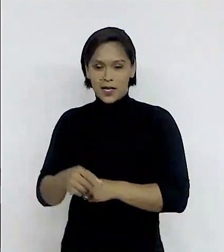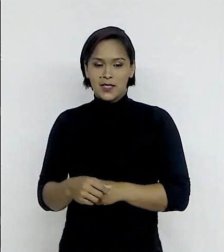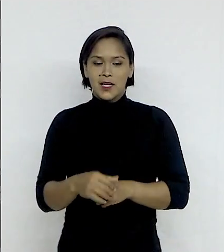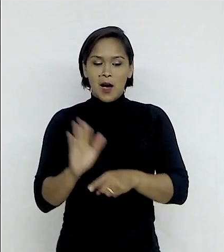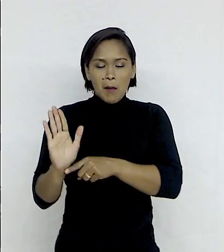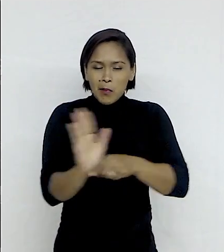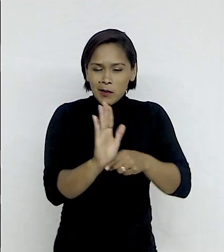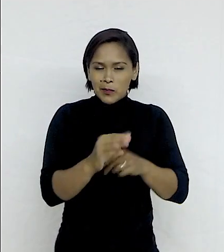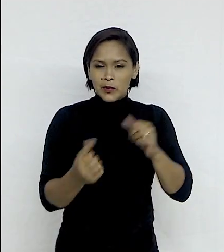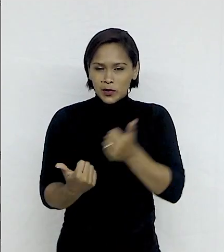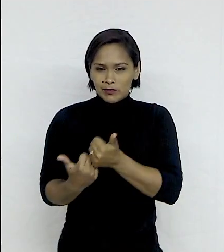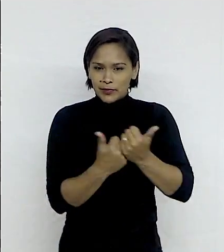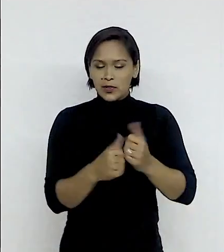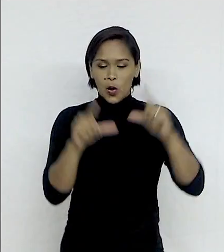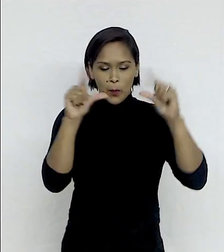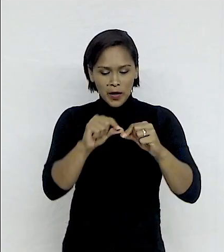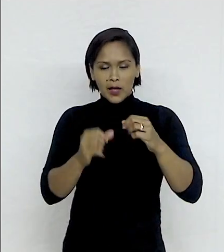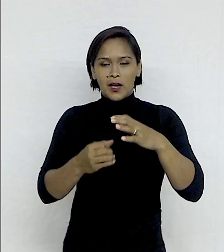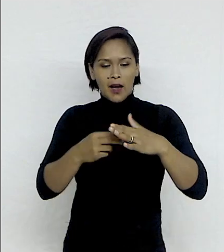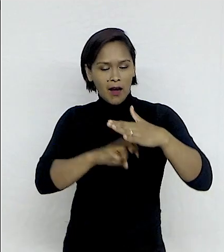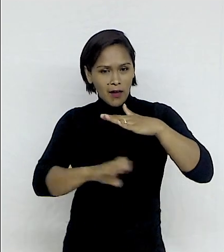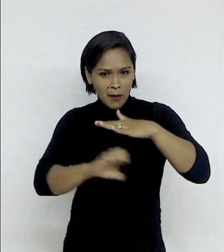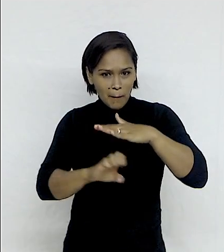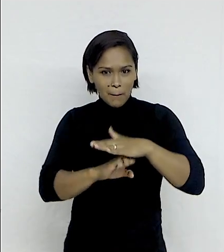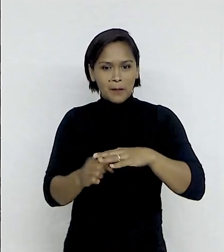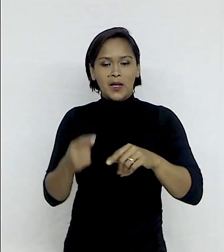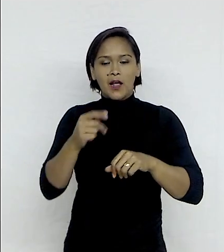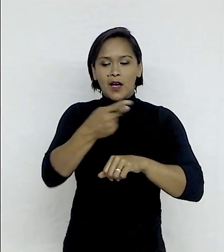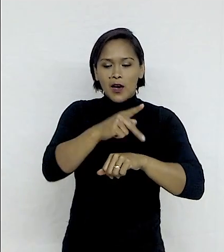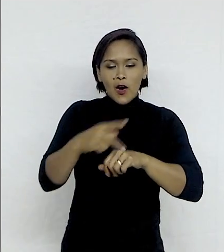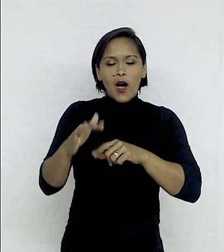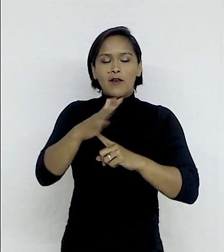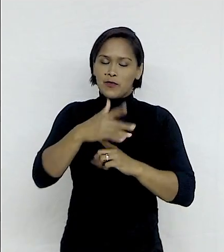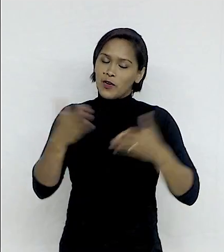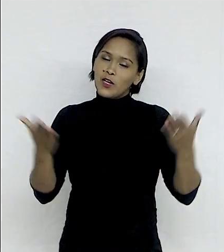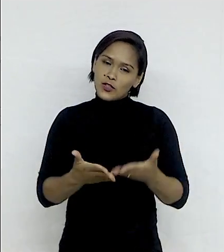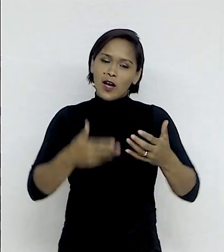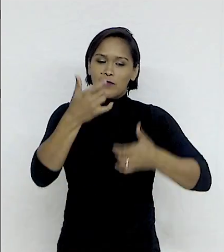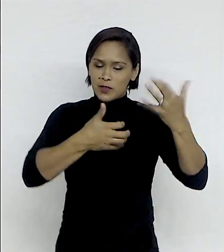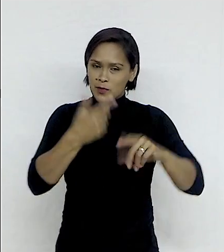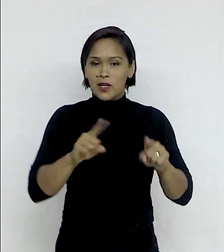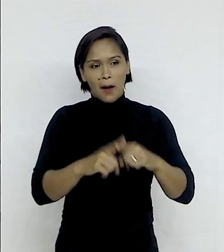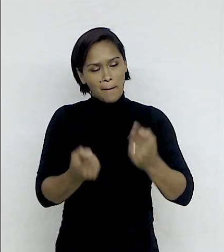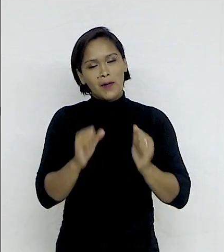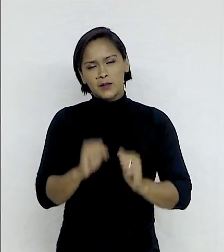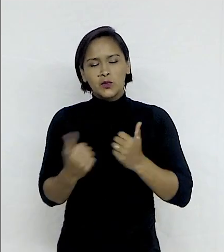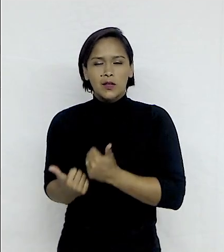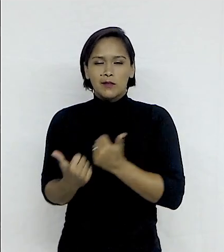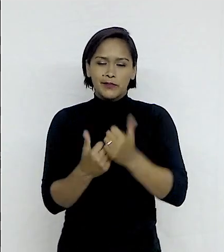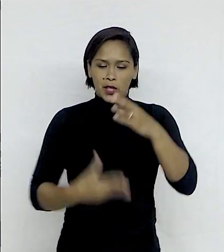empresário a participar em feiras internacionais? Um pouco também esse tema já foi mencionado pelo embaixador, da